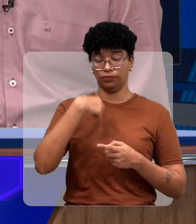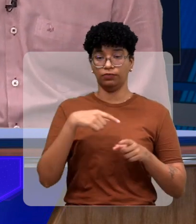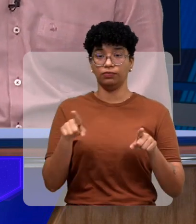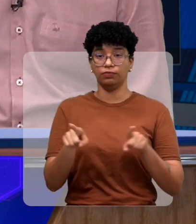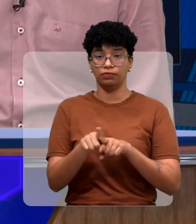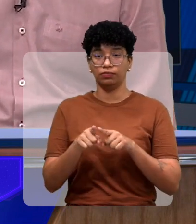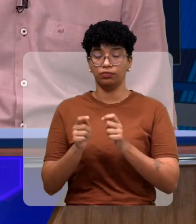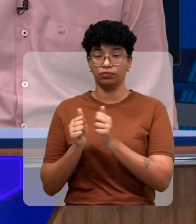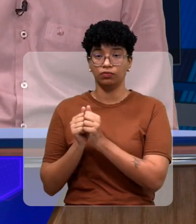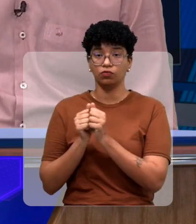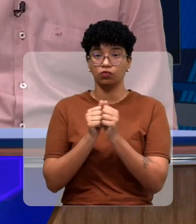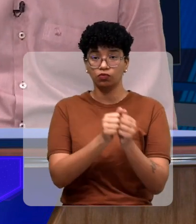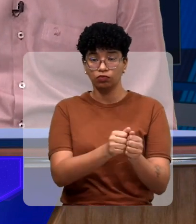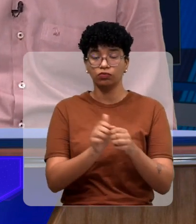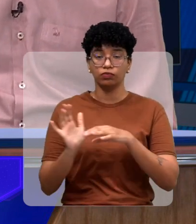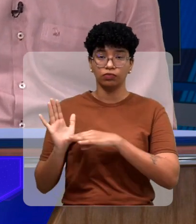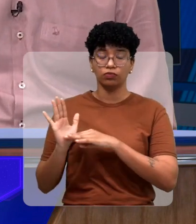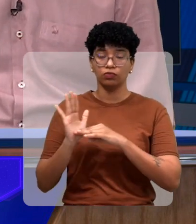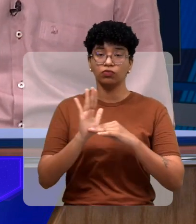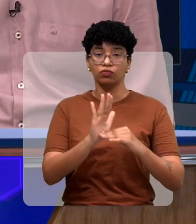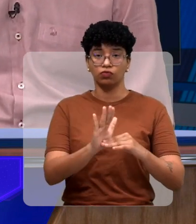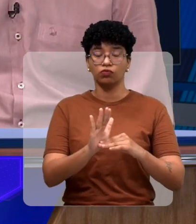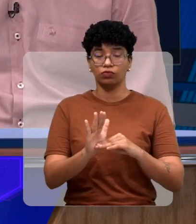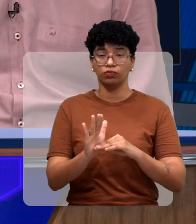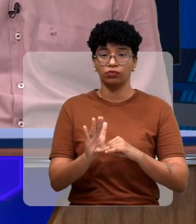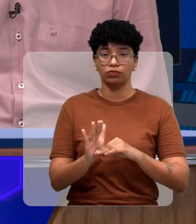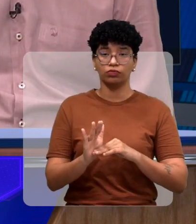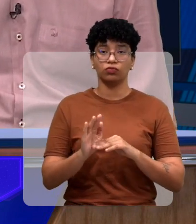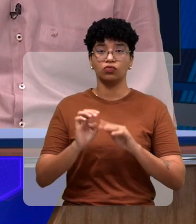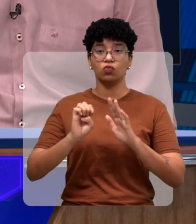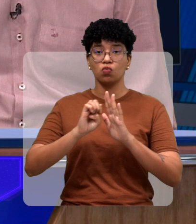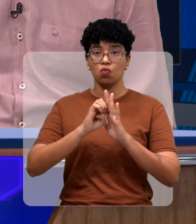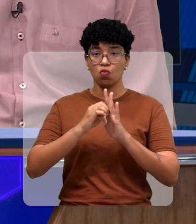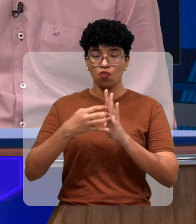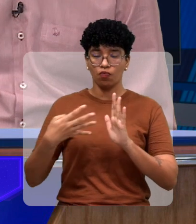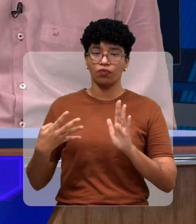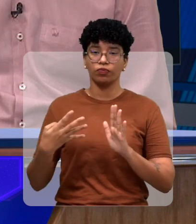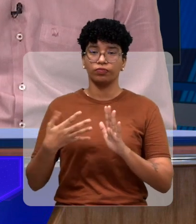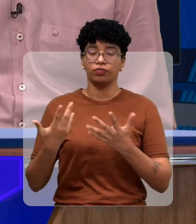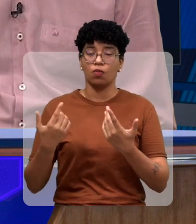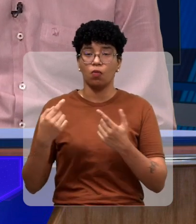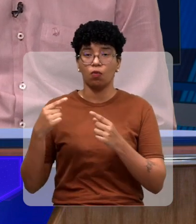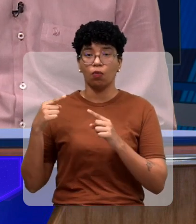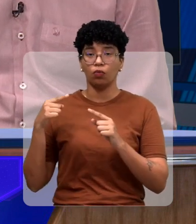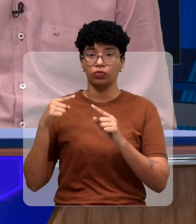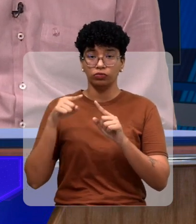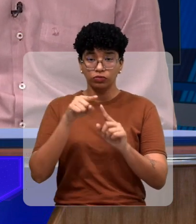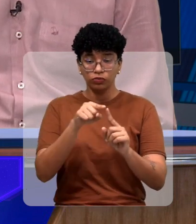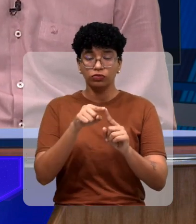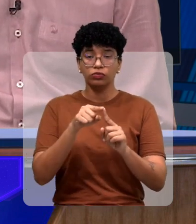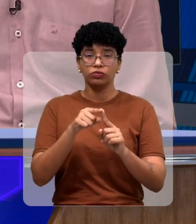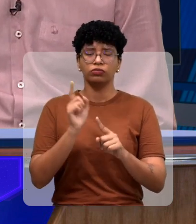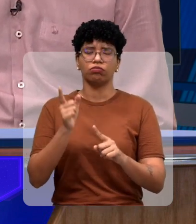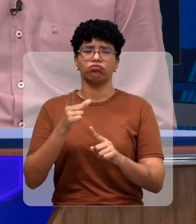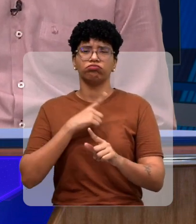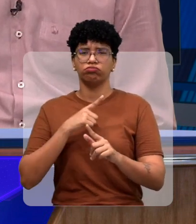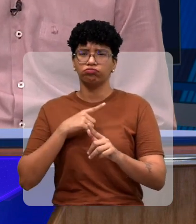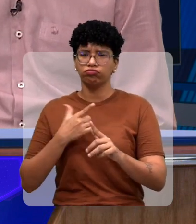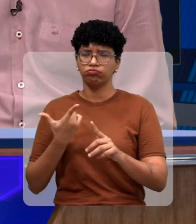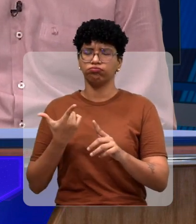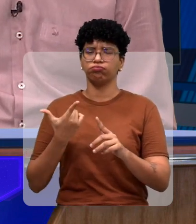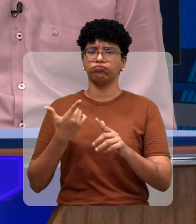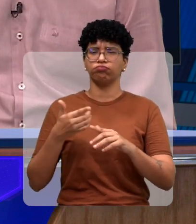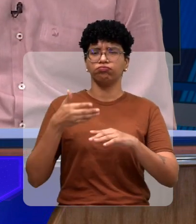dos componentes que estará ajudando nessa promoção do evento então o objetivo é que haja uma